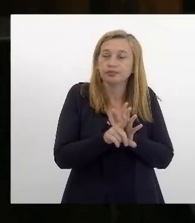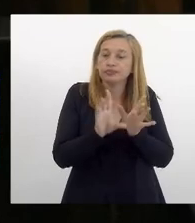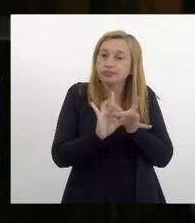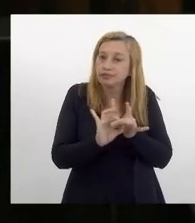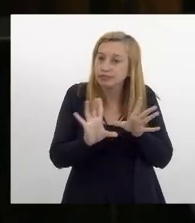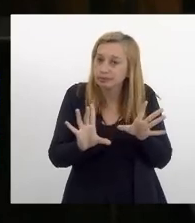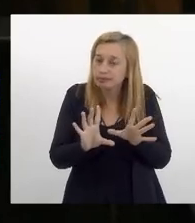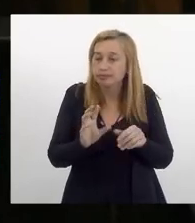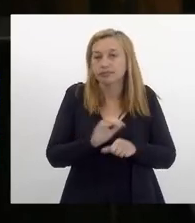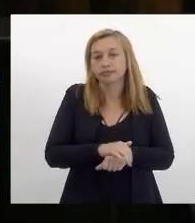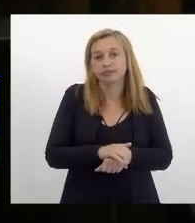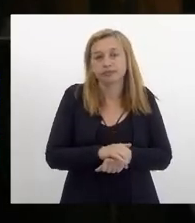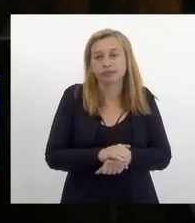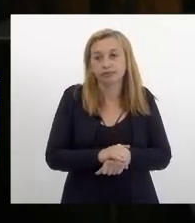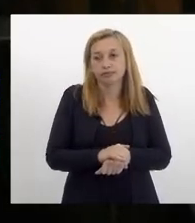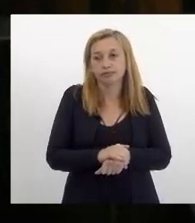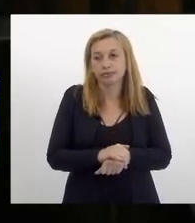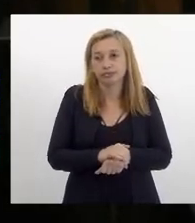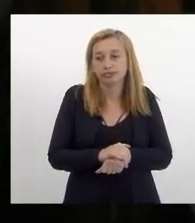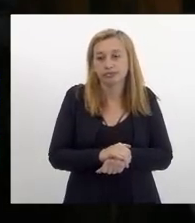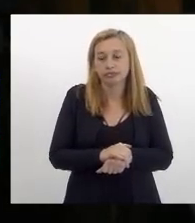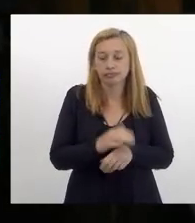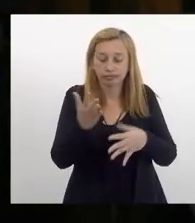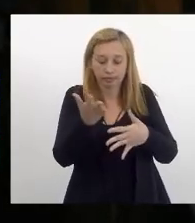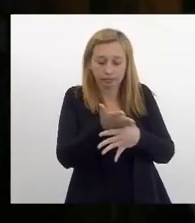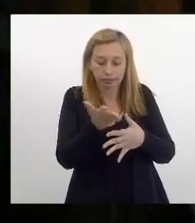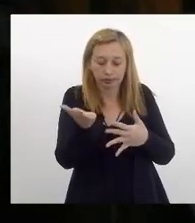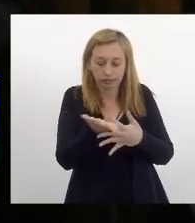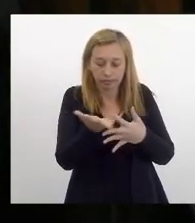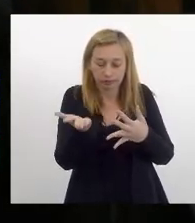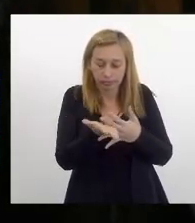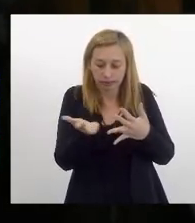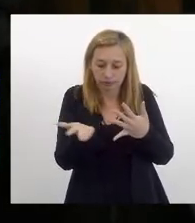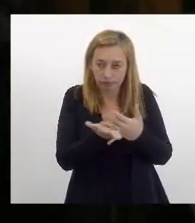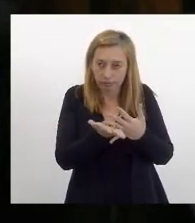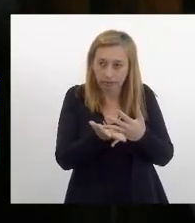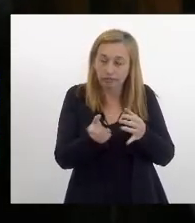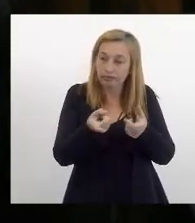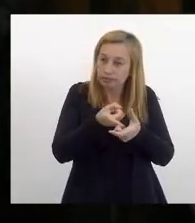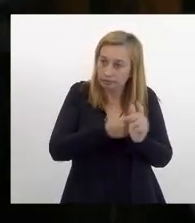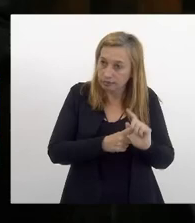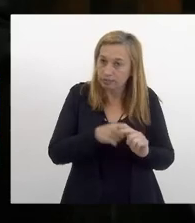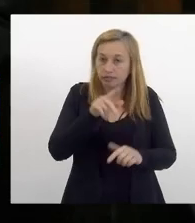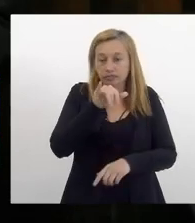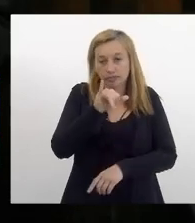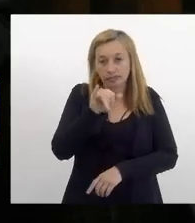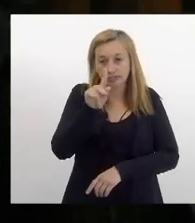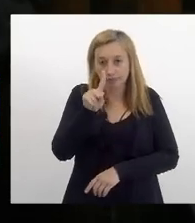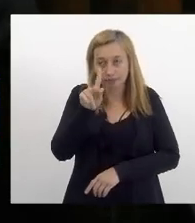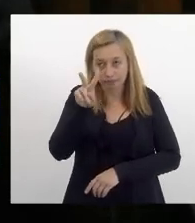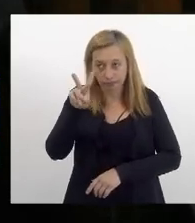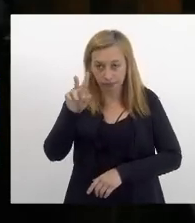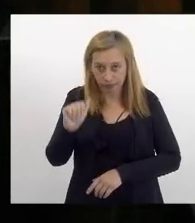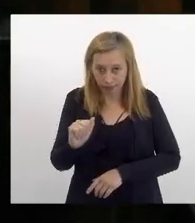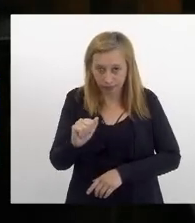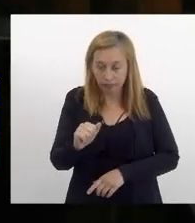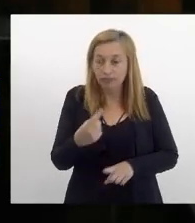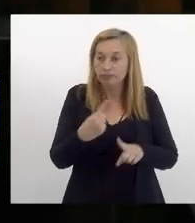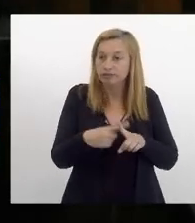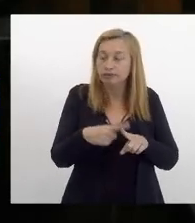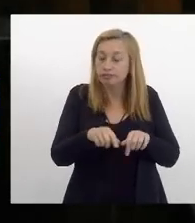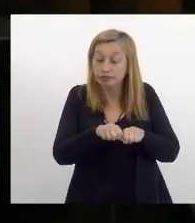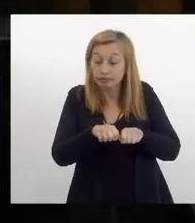autorizando que se parcele as dívidas de IPVA porque a